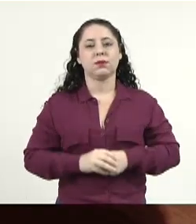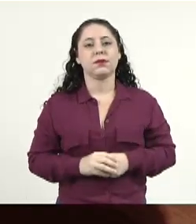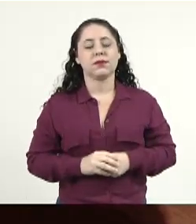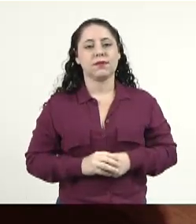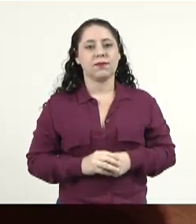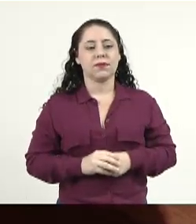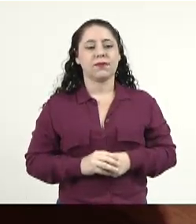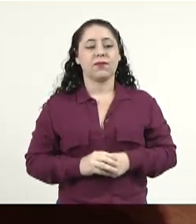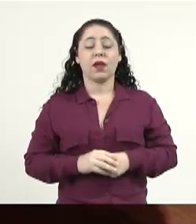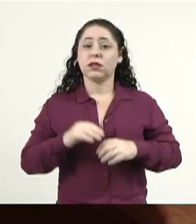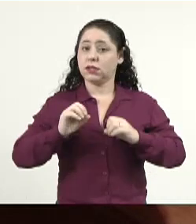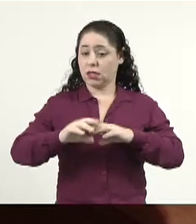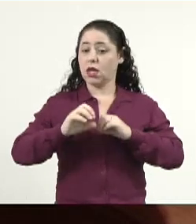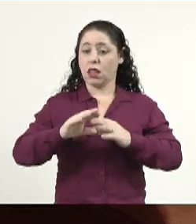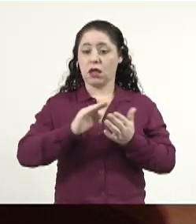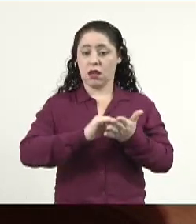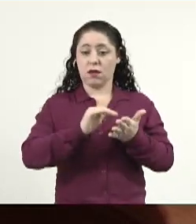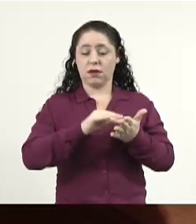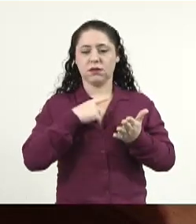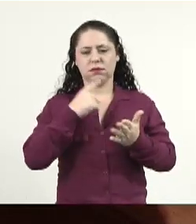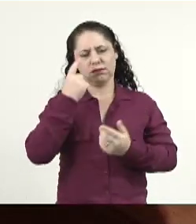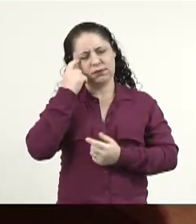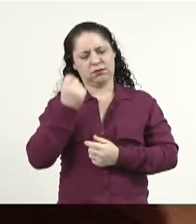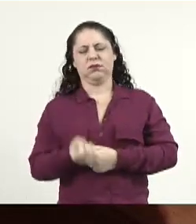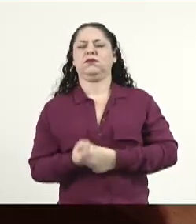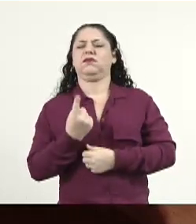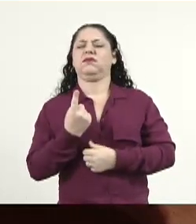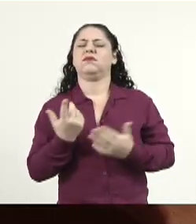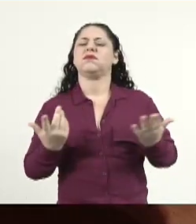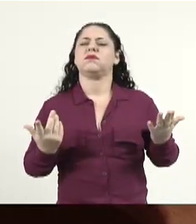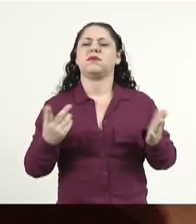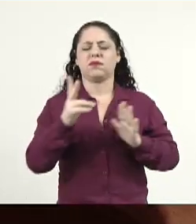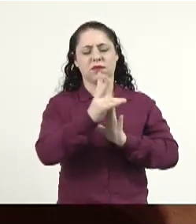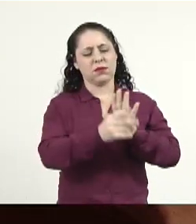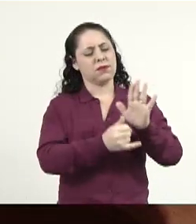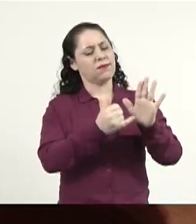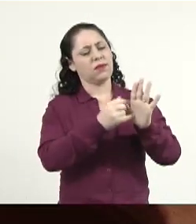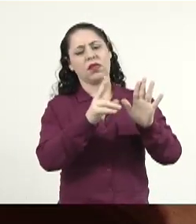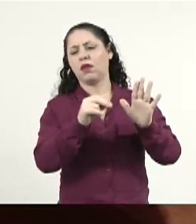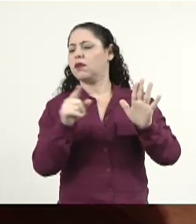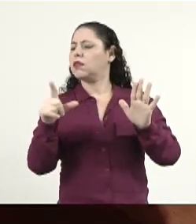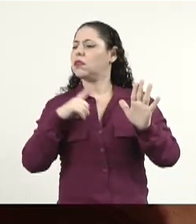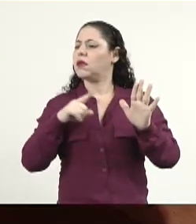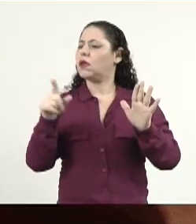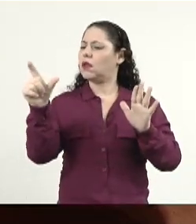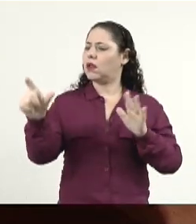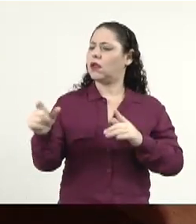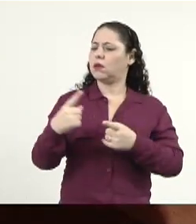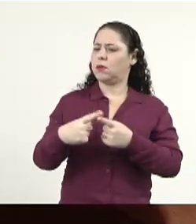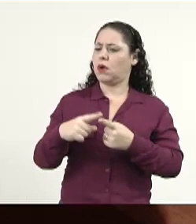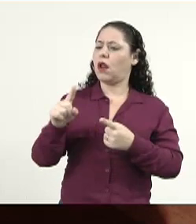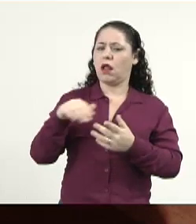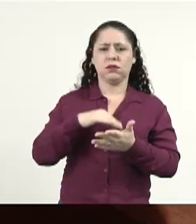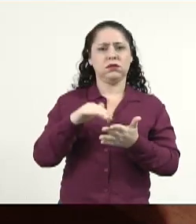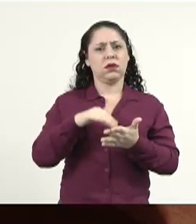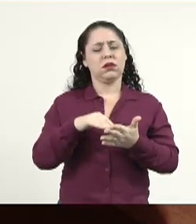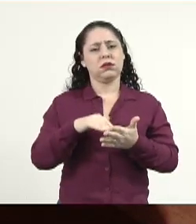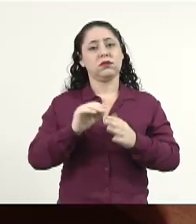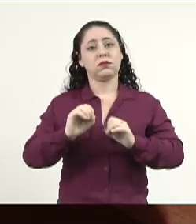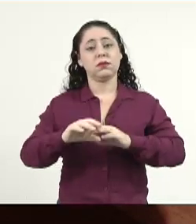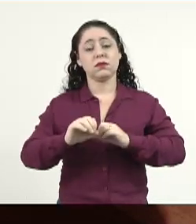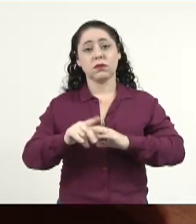de educação e achei estranho esse projeto não estar na mão dele, porque ele é o secretário